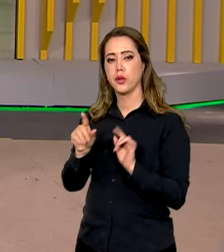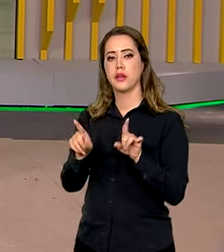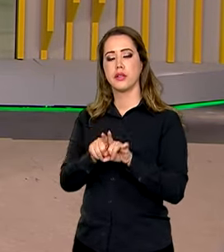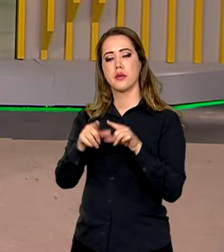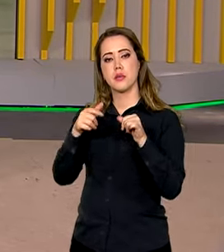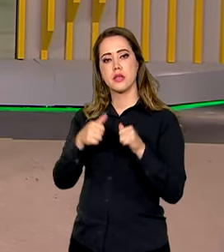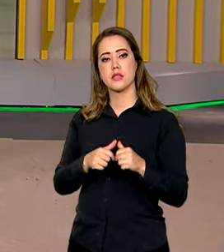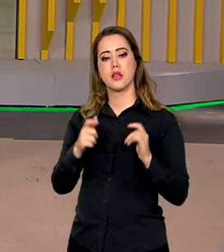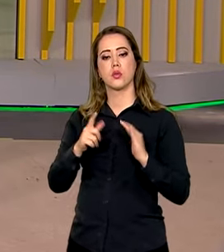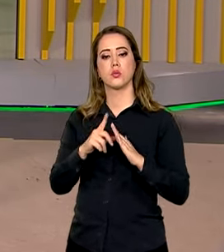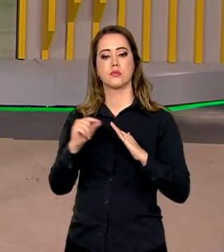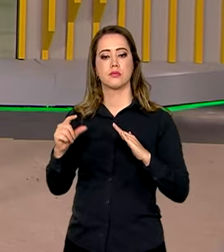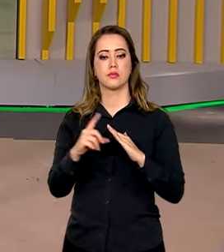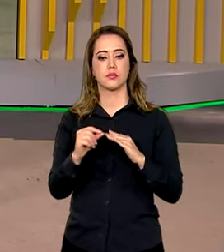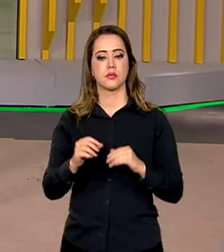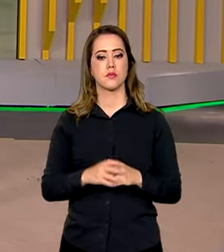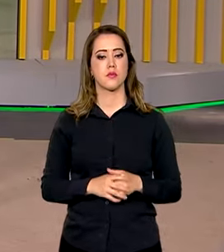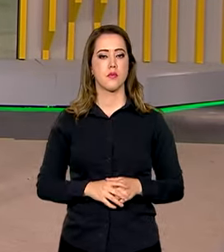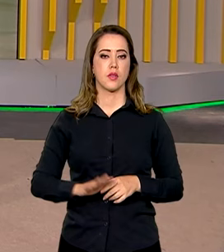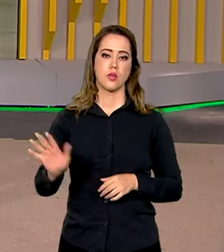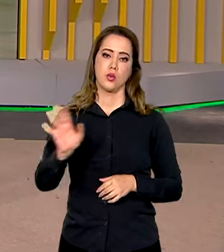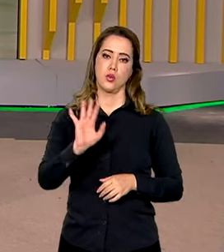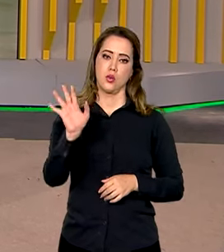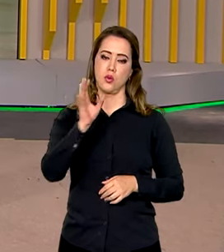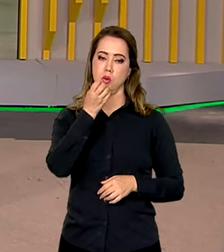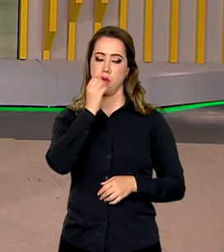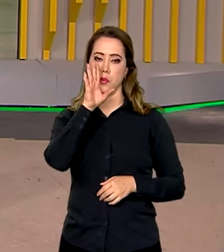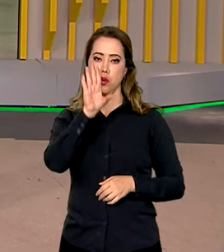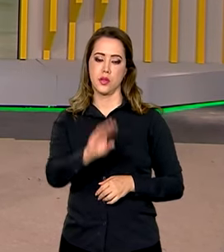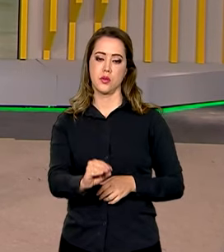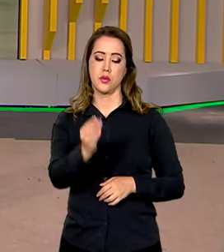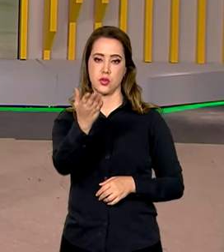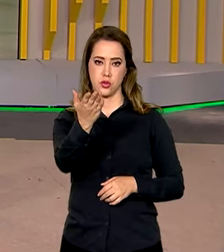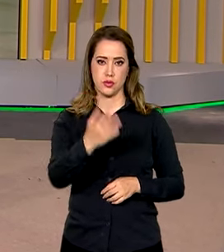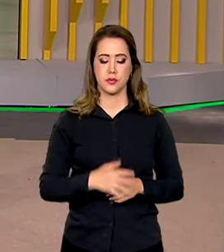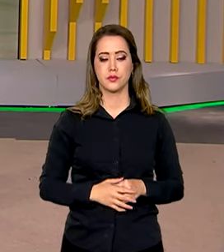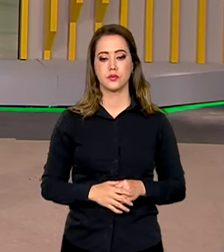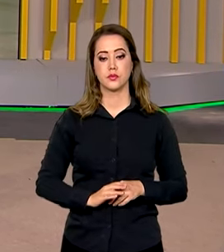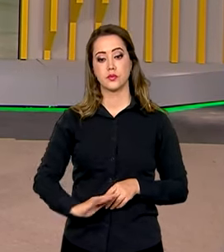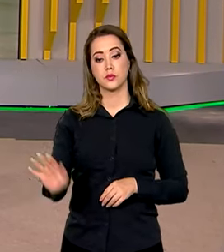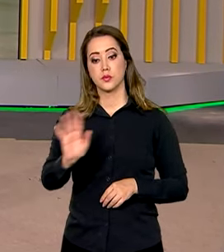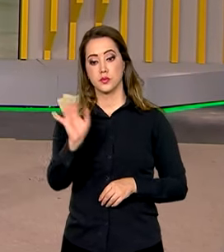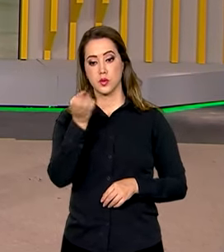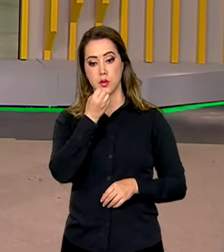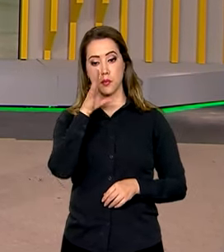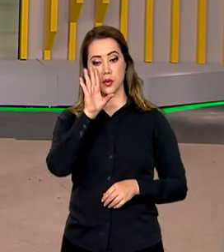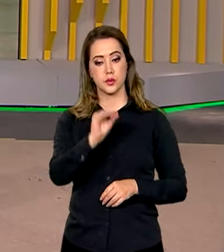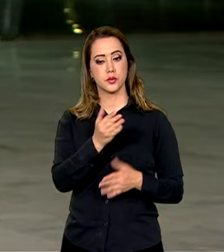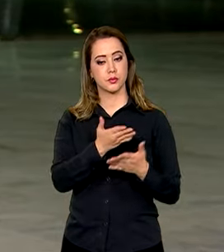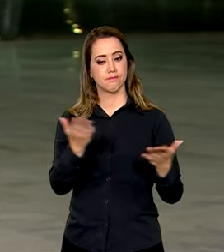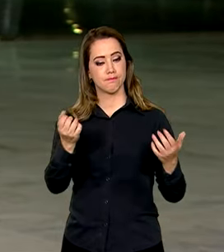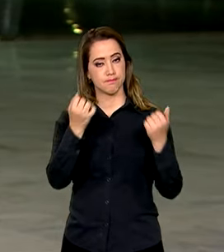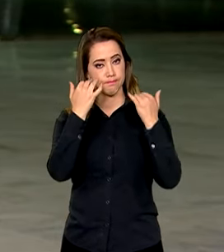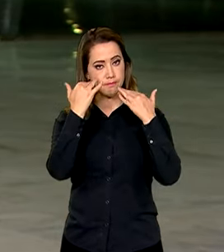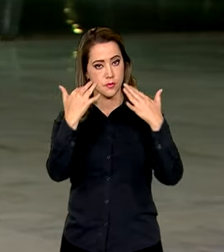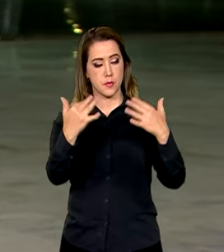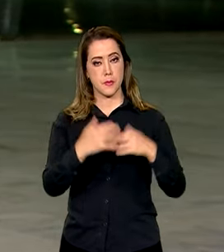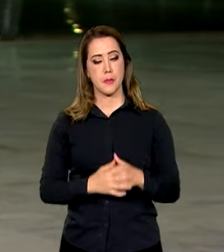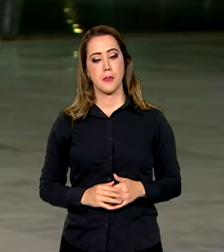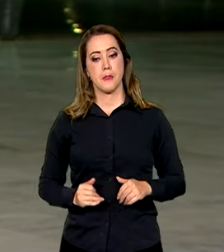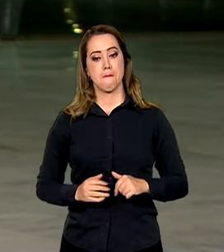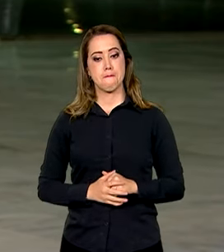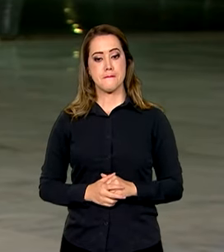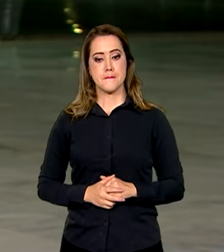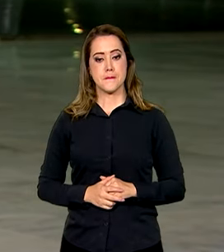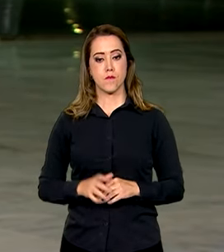está no Palácio do Planalto. Olá, Pablo, boa noite. Boa noite, Carol, Roberto e a você que nos assiste. Olha,